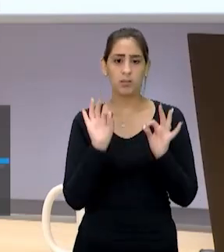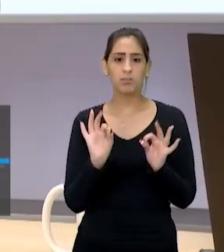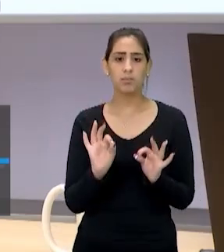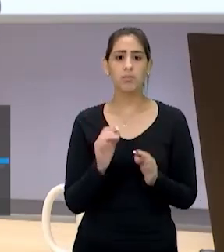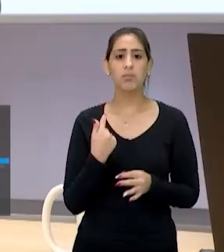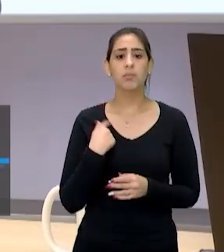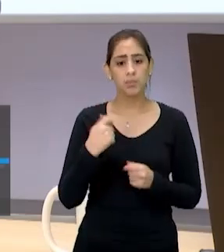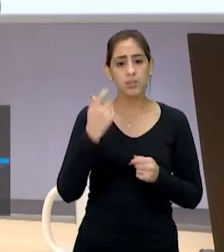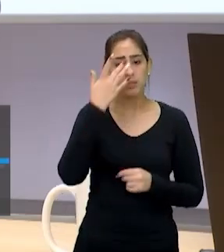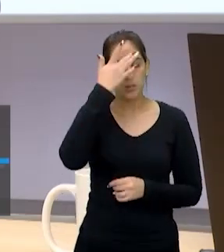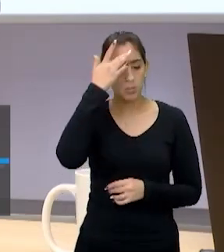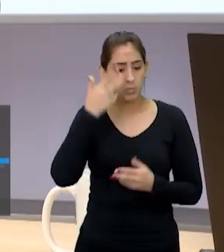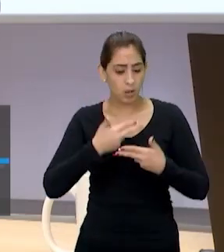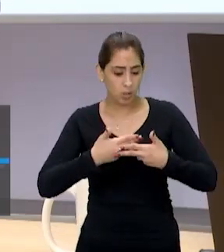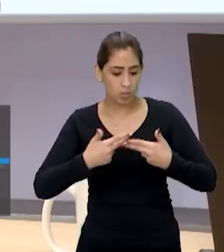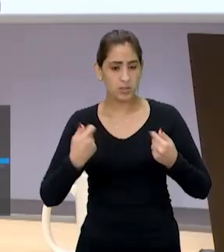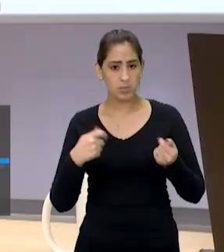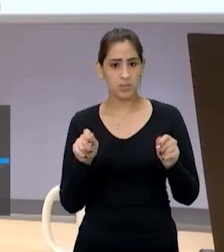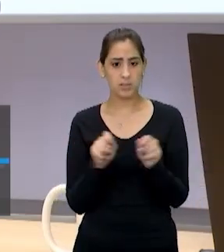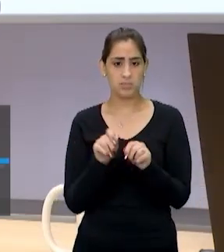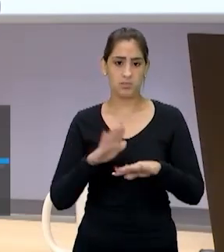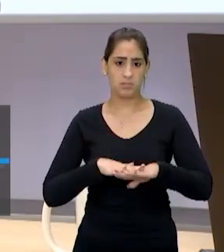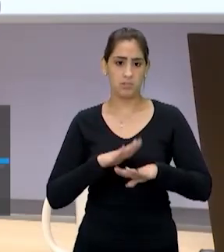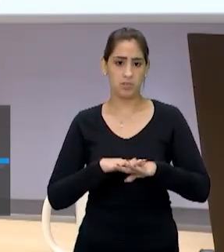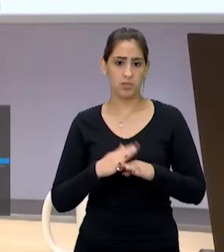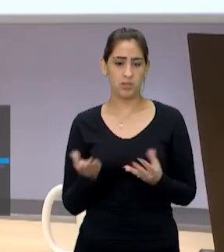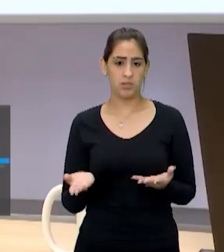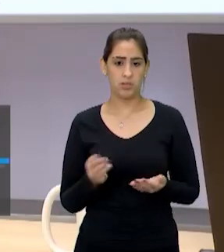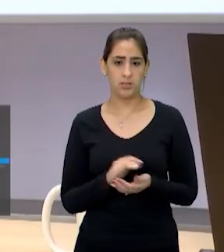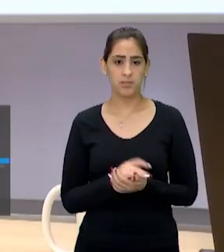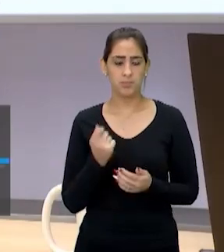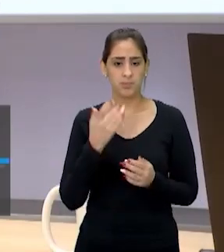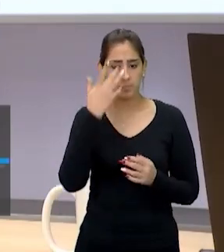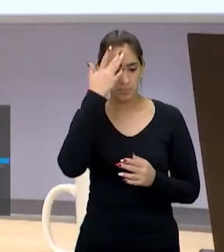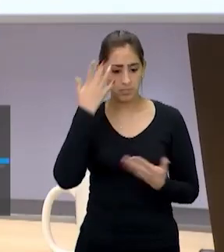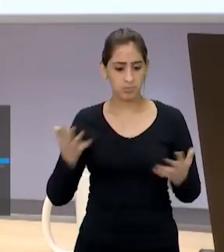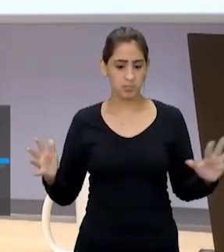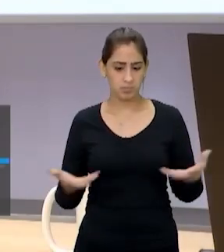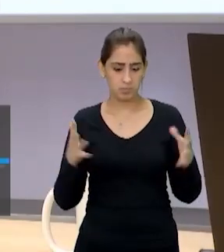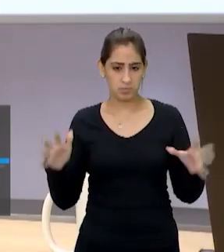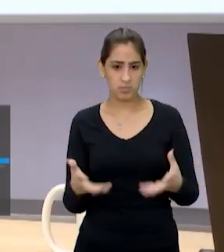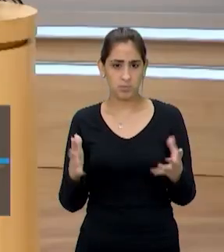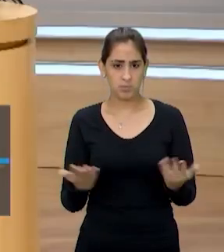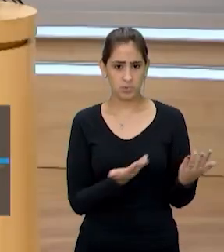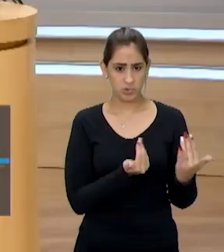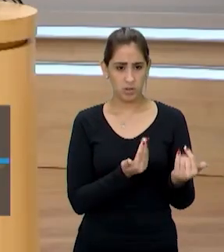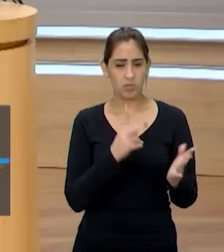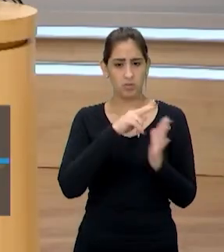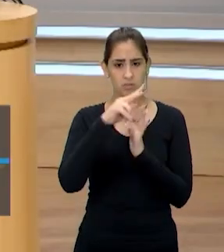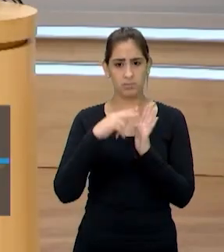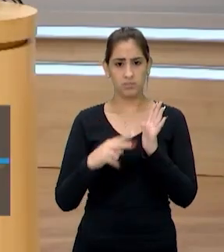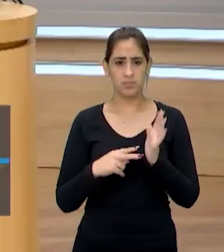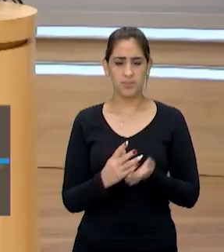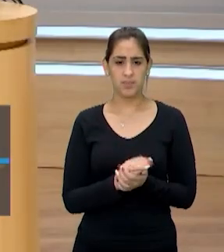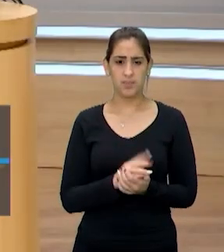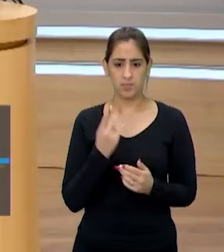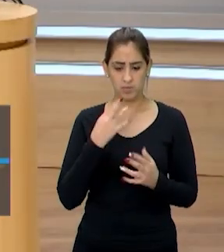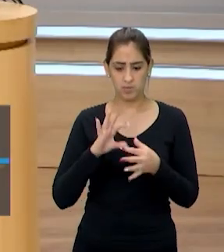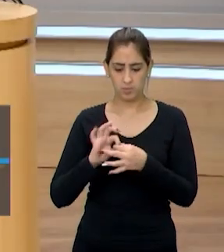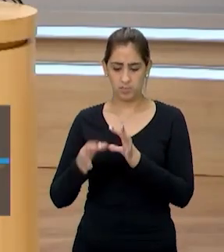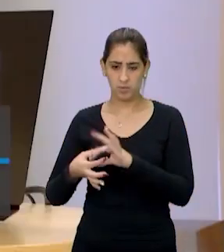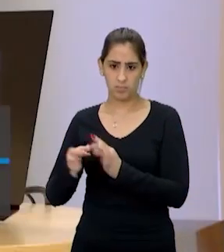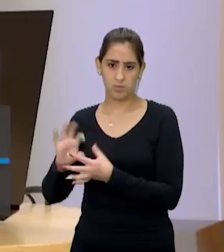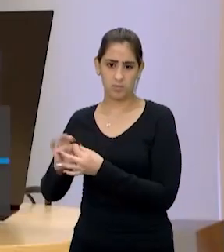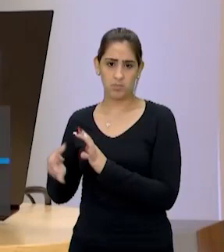né? Mas alguma coisa precisa ser feita, a gente precisa de ações aí para a leitura, porque a leitura liberta também, Porque uma coisa não exclui a outra, né? A gente está